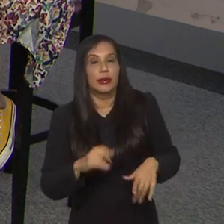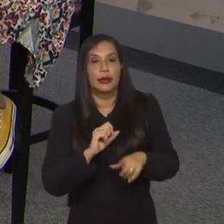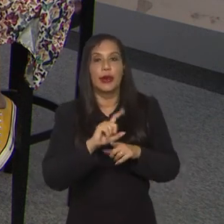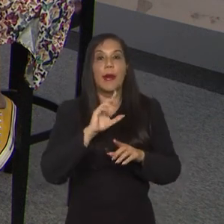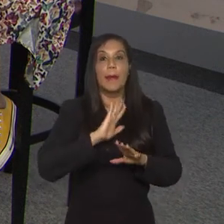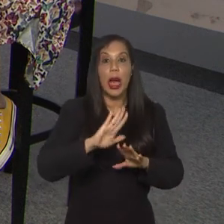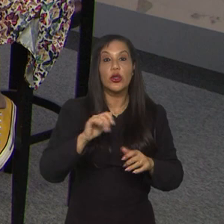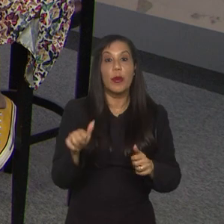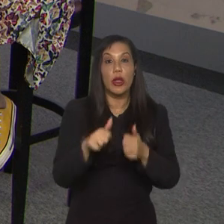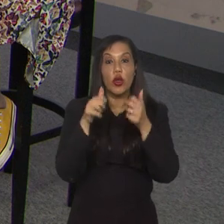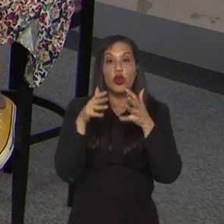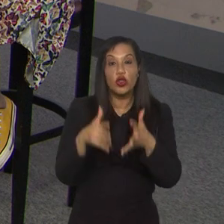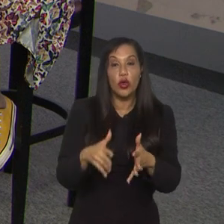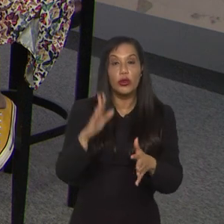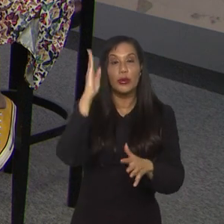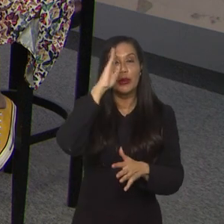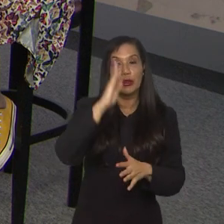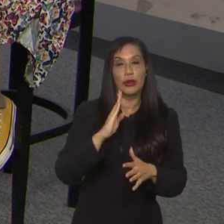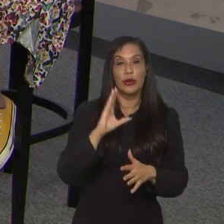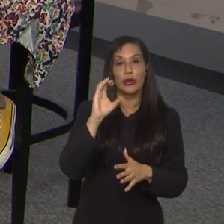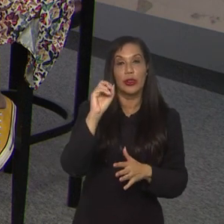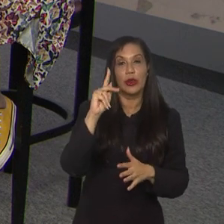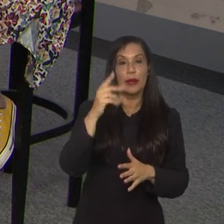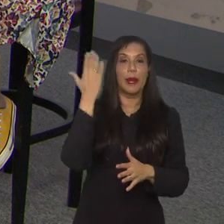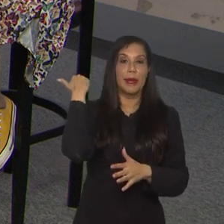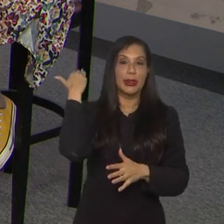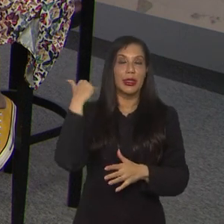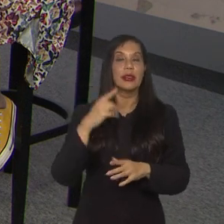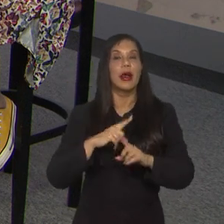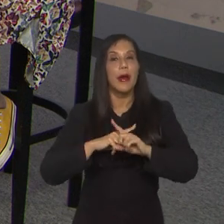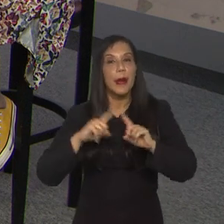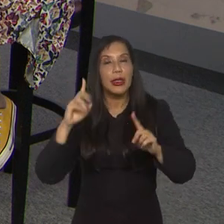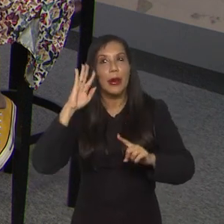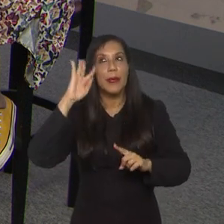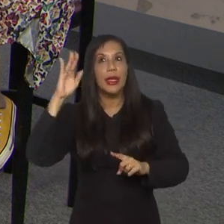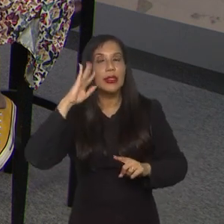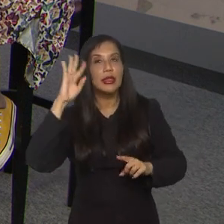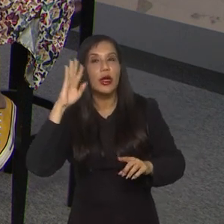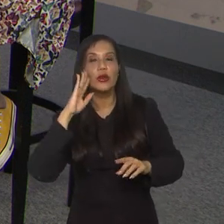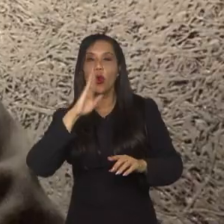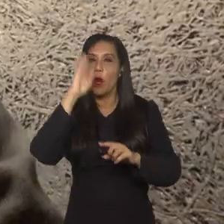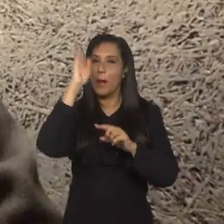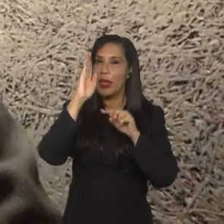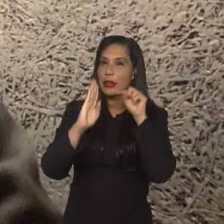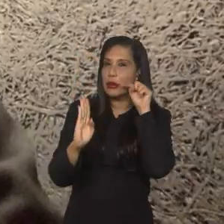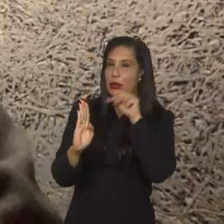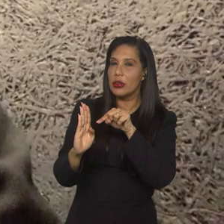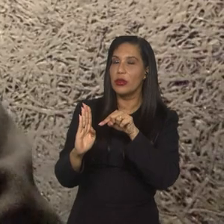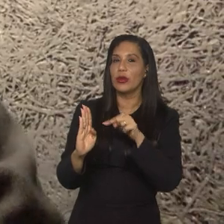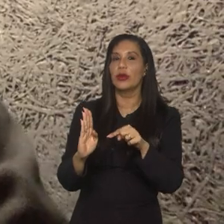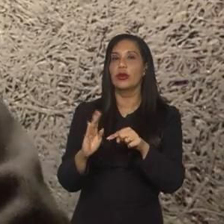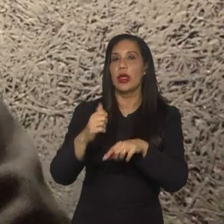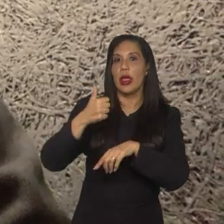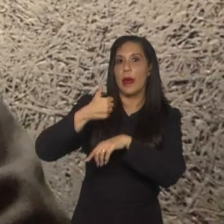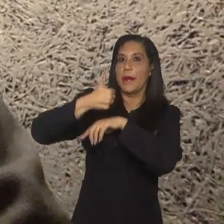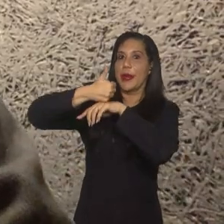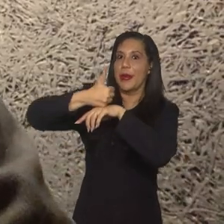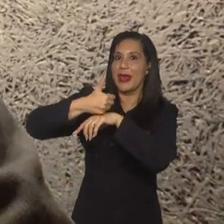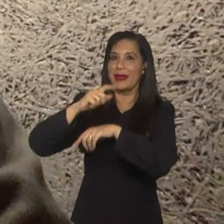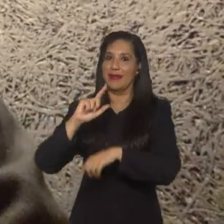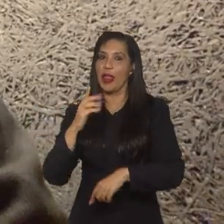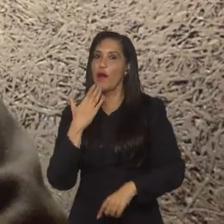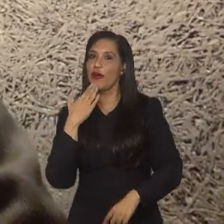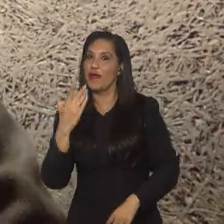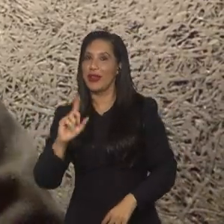um dos melhores jogos do Brasil naquela Copa passada. Mas pensando, acho que no todo, o Brasil, eu acho que ele não está ali na primeira prateleira das